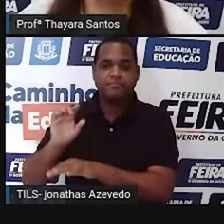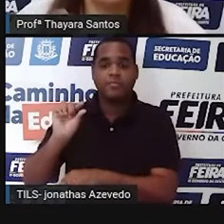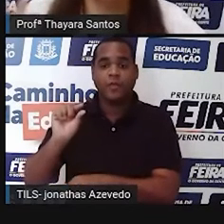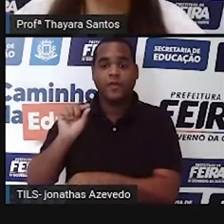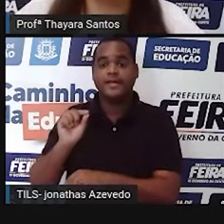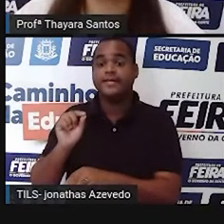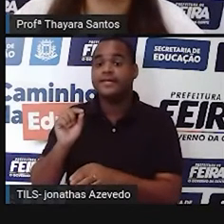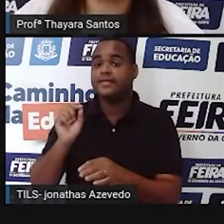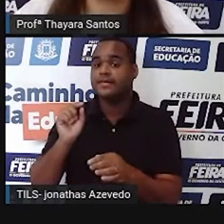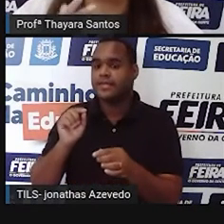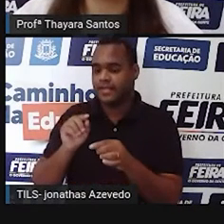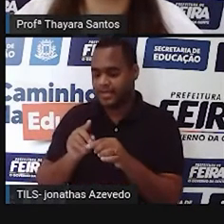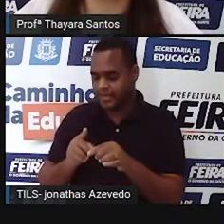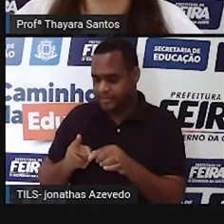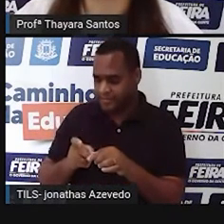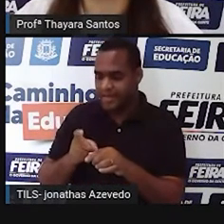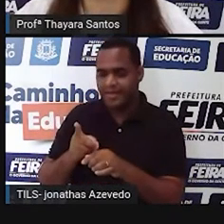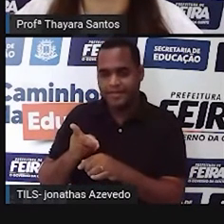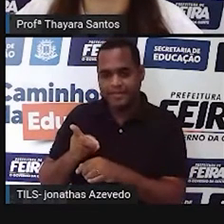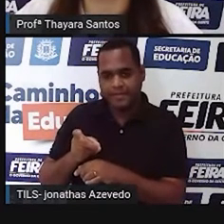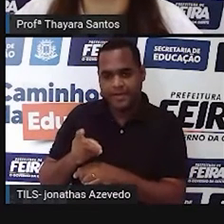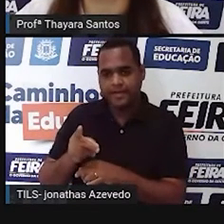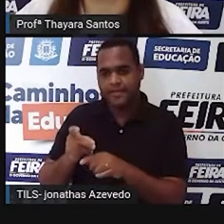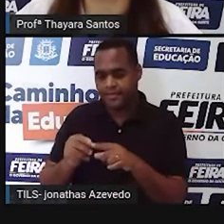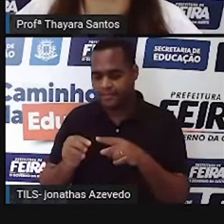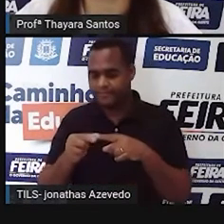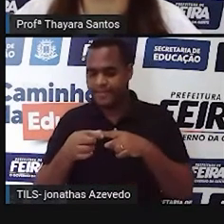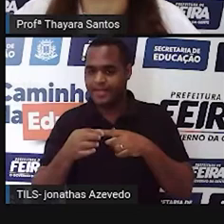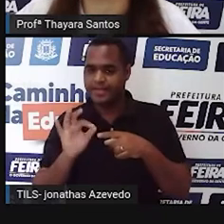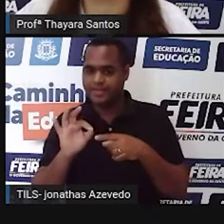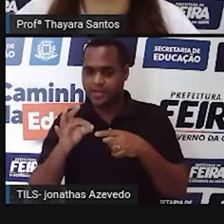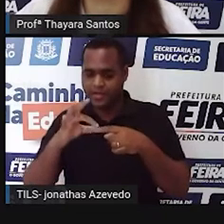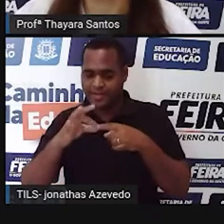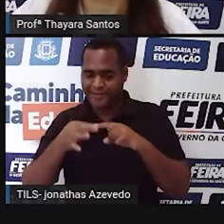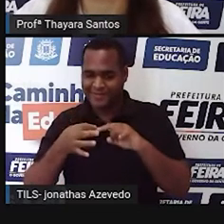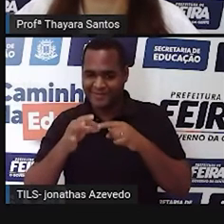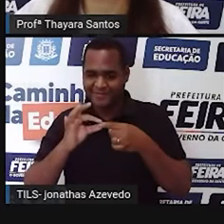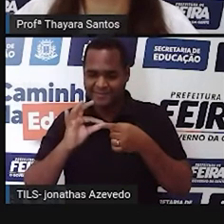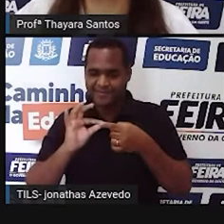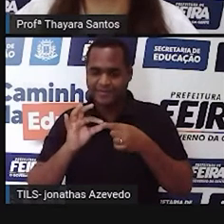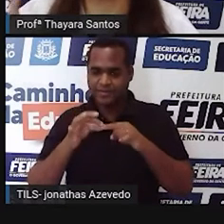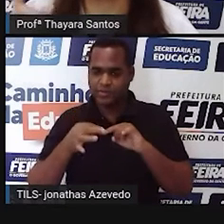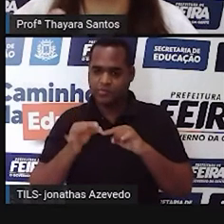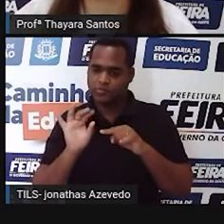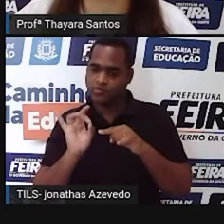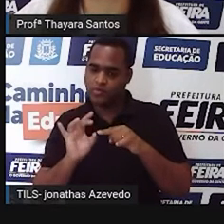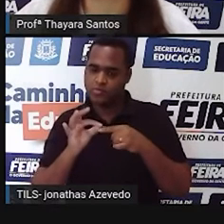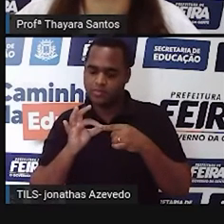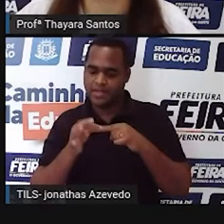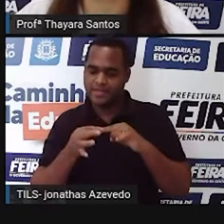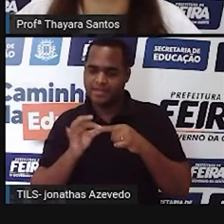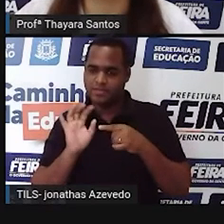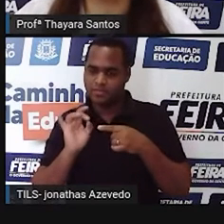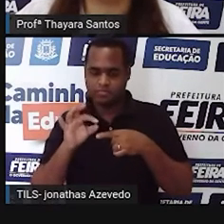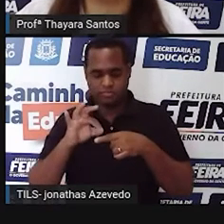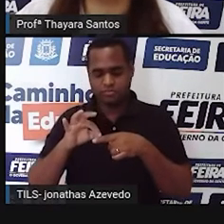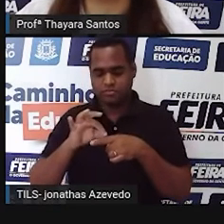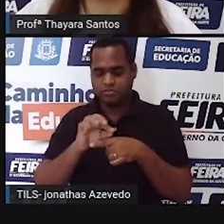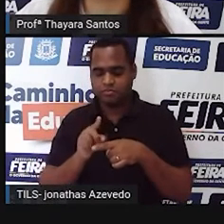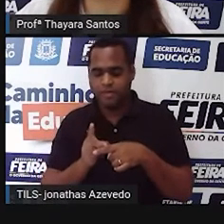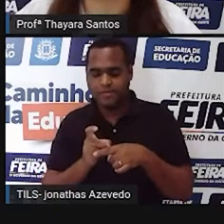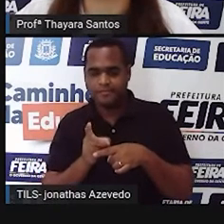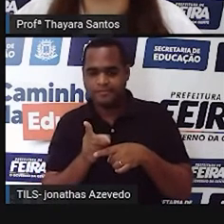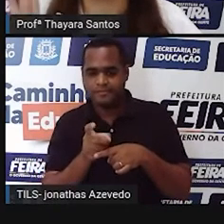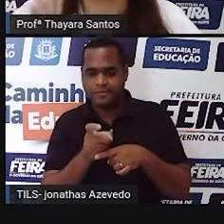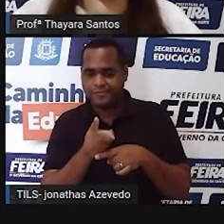ganha a cauda. Porque, muitas vezes, quando esse espermatozoide é produzido lá no testículo, ele não tem ainda a cauda, que é a estrutura que vai auxiliar ele na